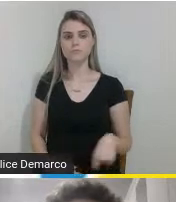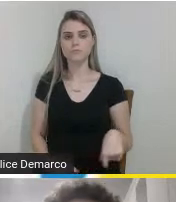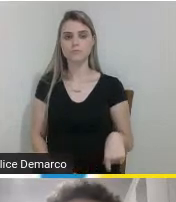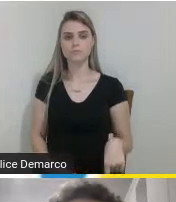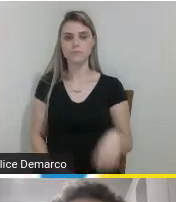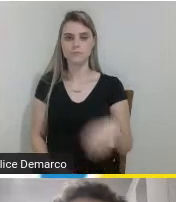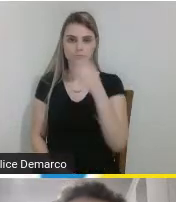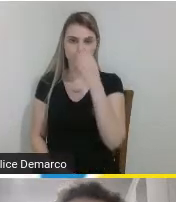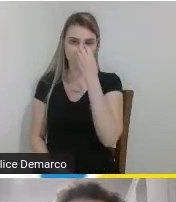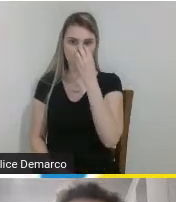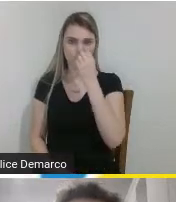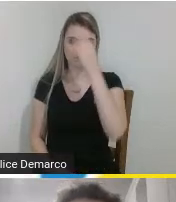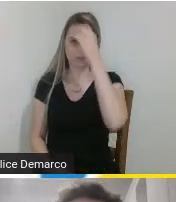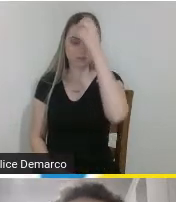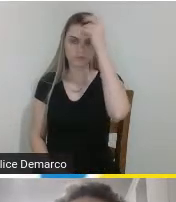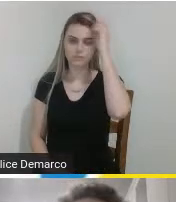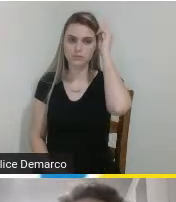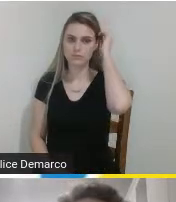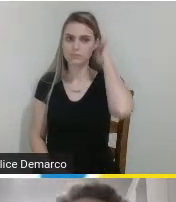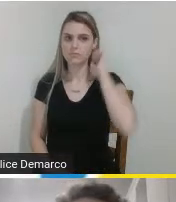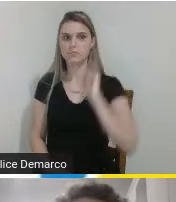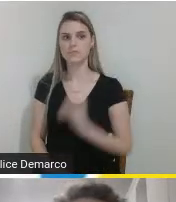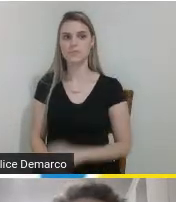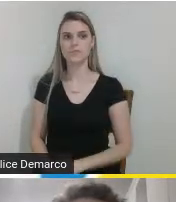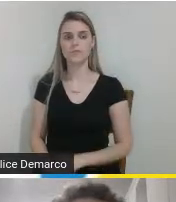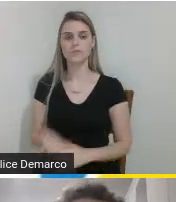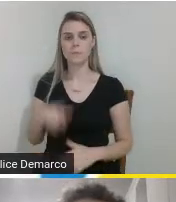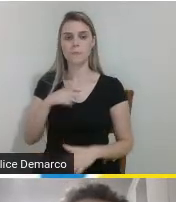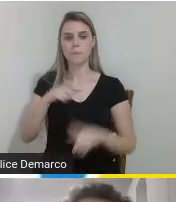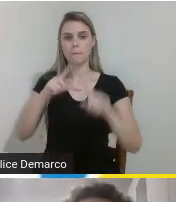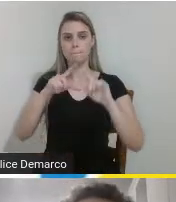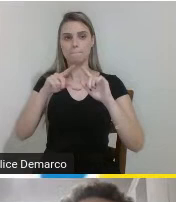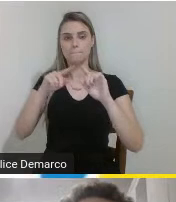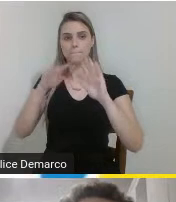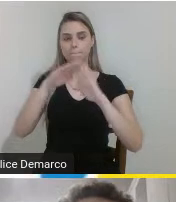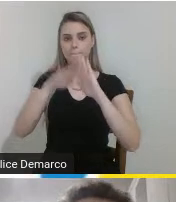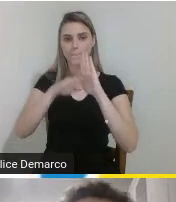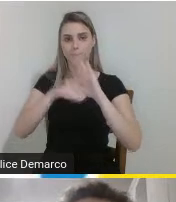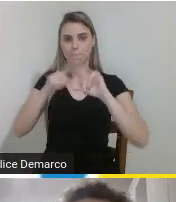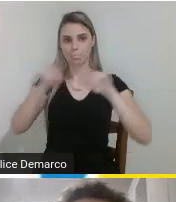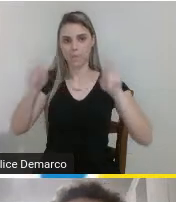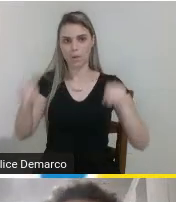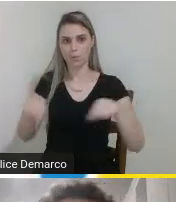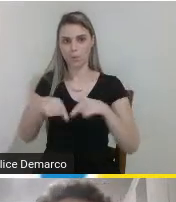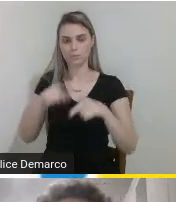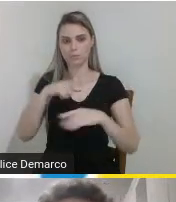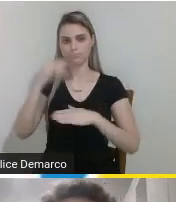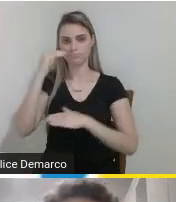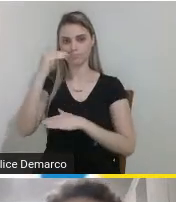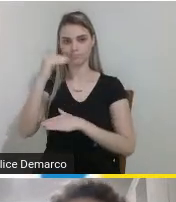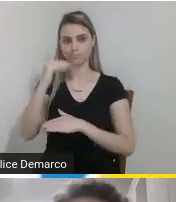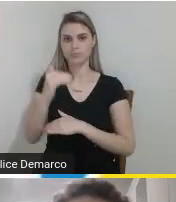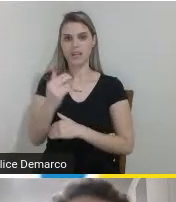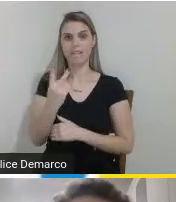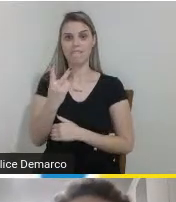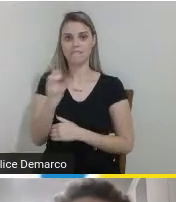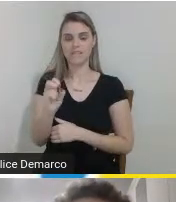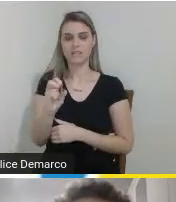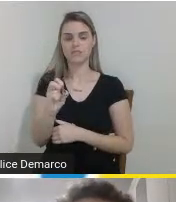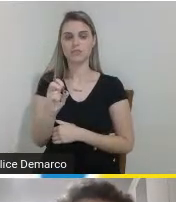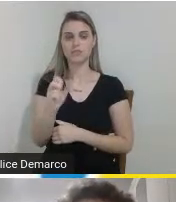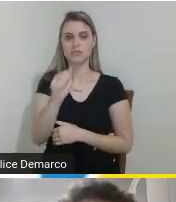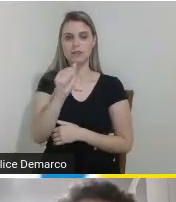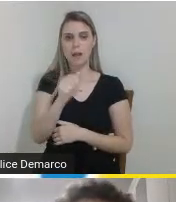aqui nós temos uma tabela com os trabalhos relacionados e nessa tabela nós reunimos 20 aplicativos e sites que apresentam alguma